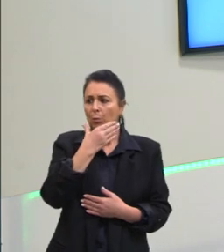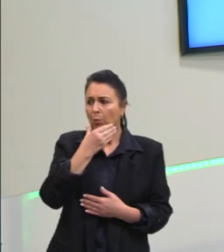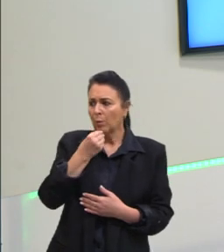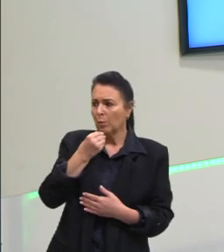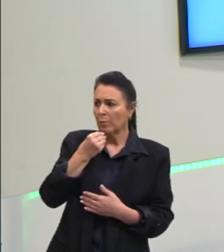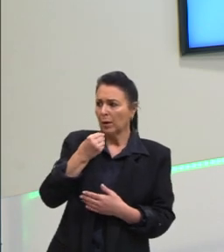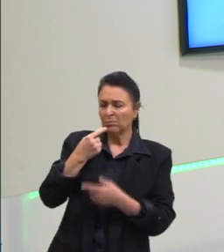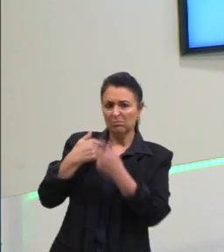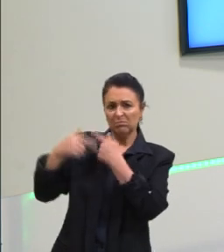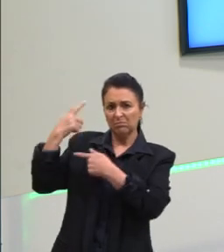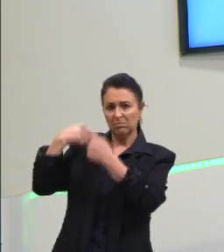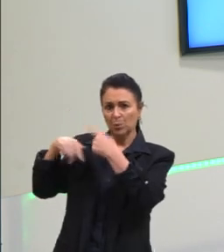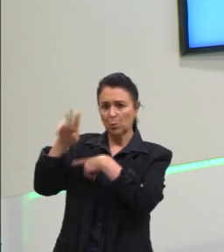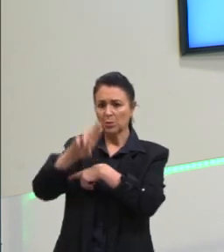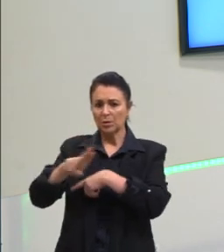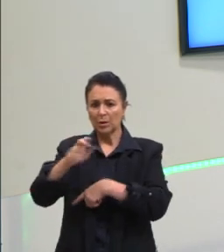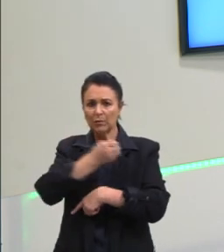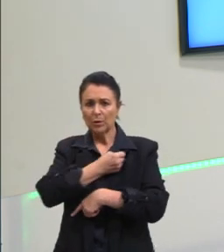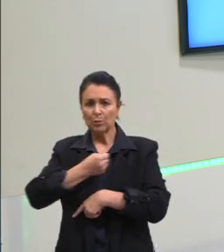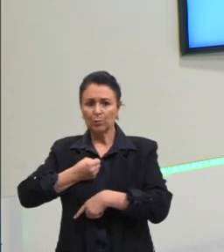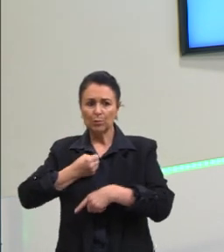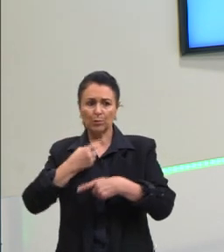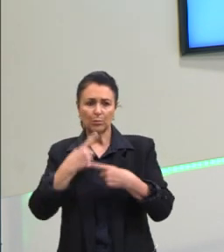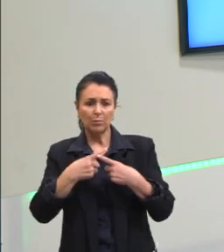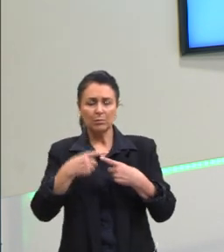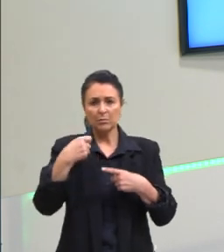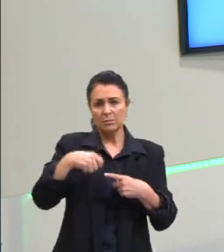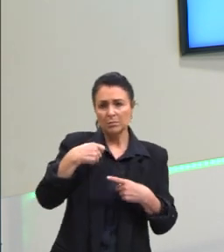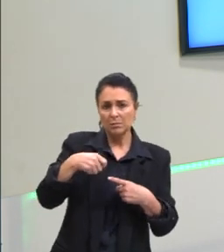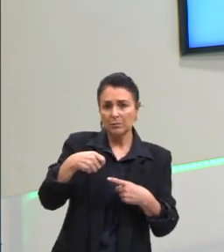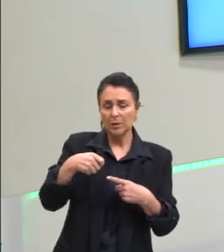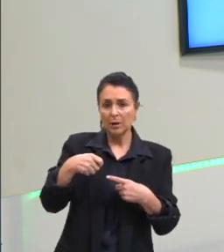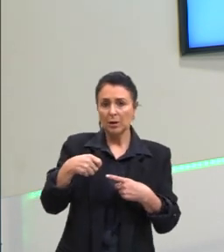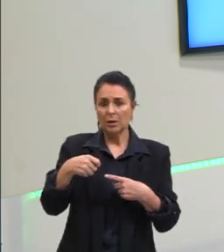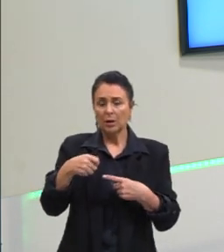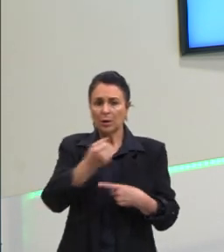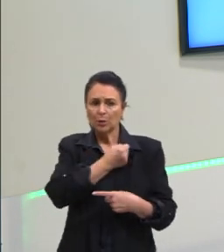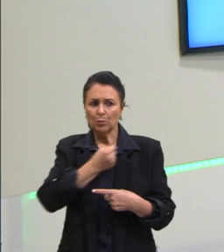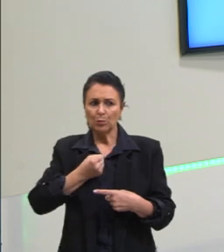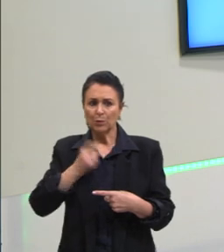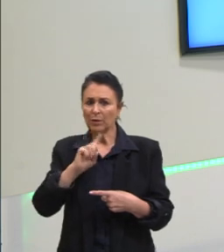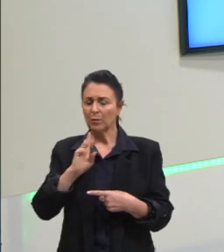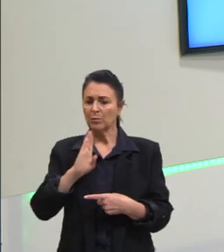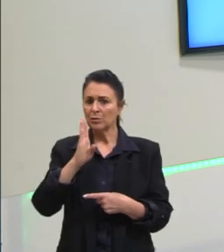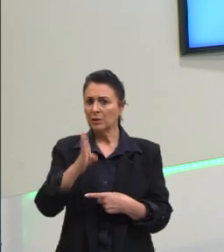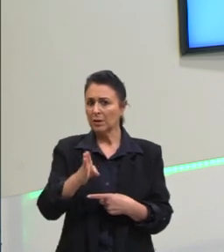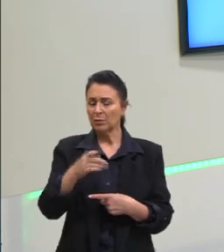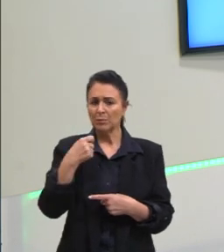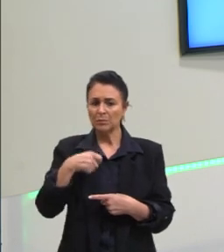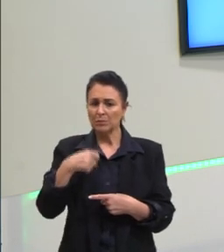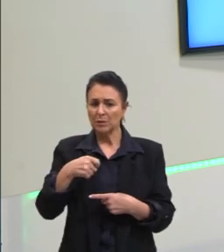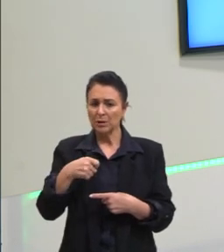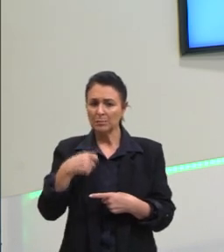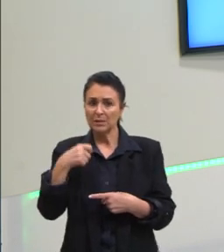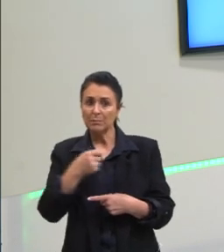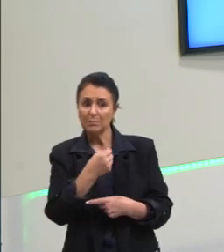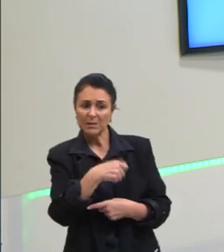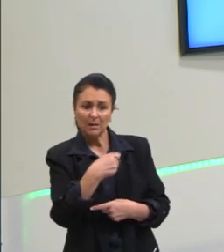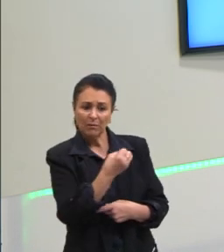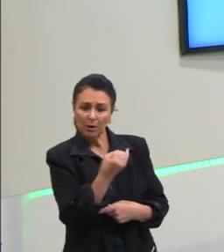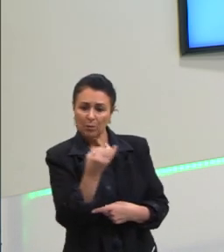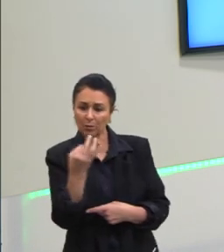se utilizou de números em função da necessidade ou de números não diretamente, mas da necessidade de contar, então